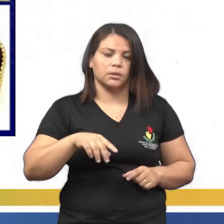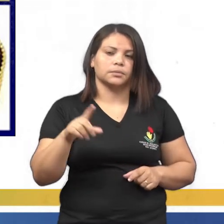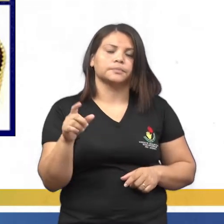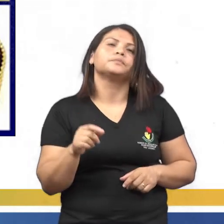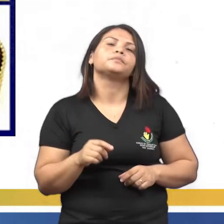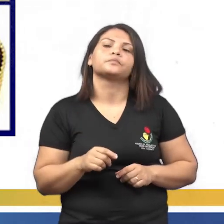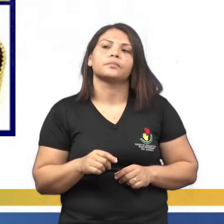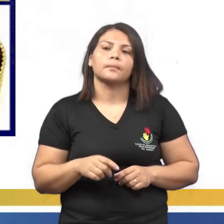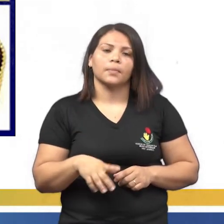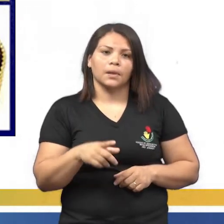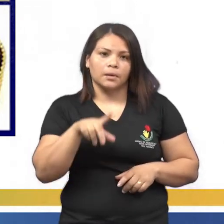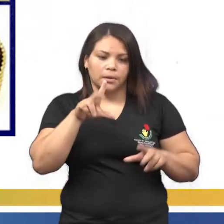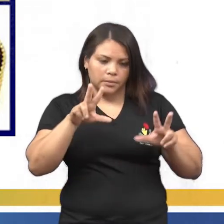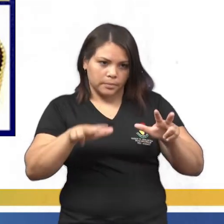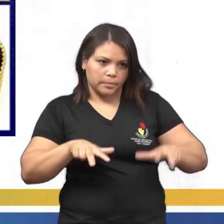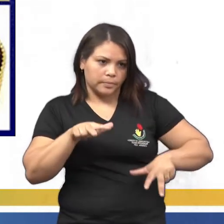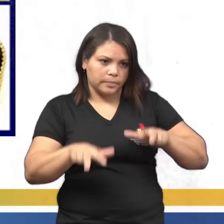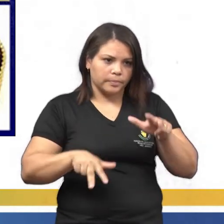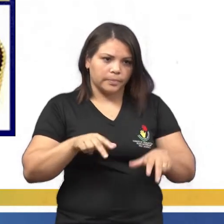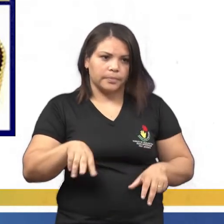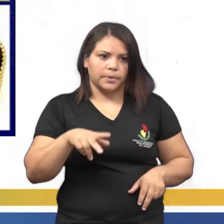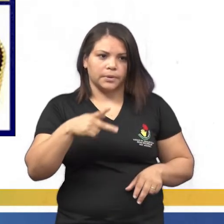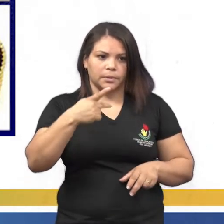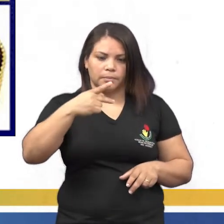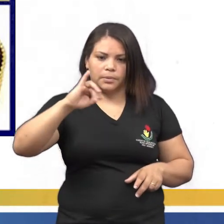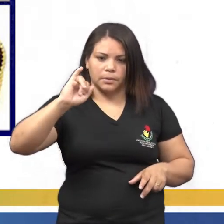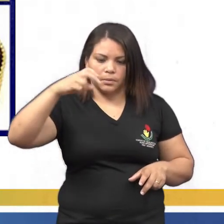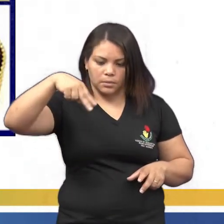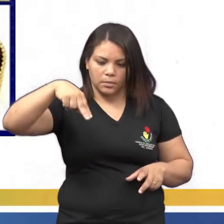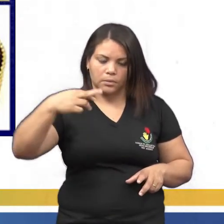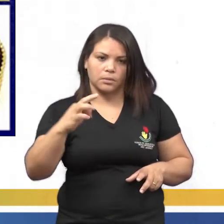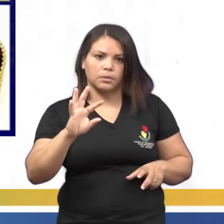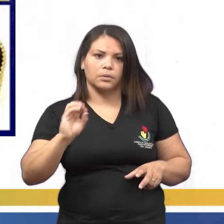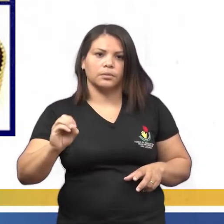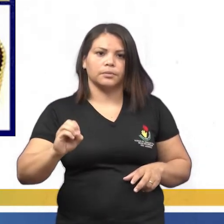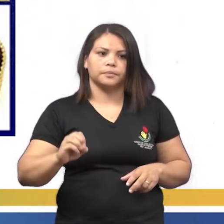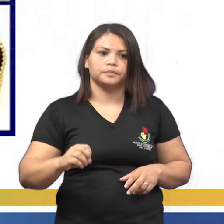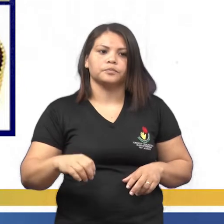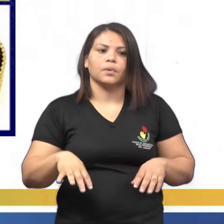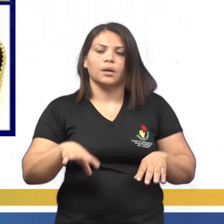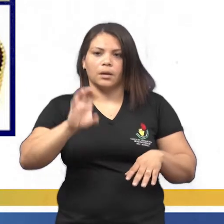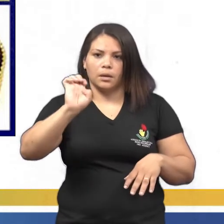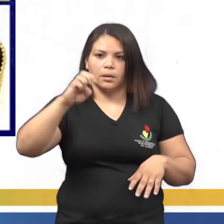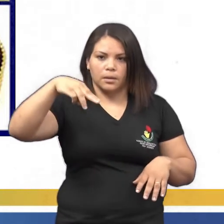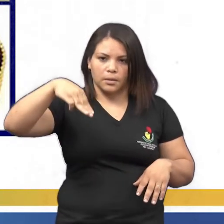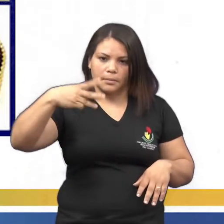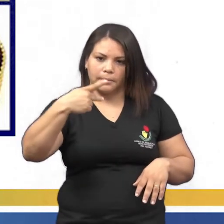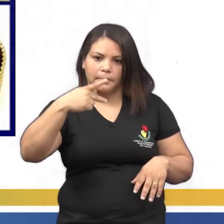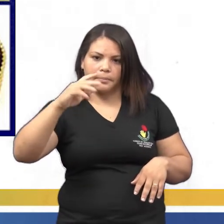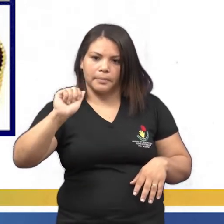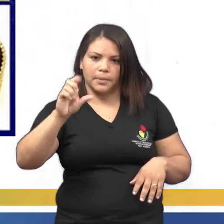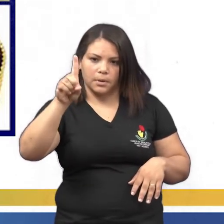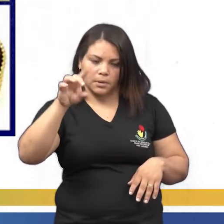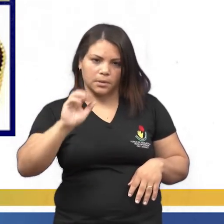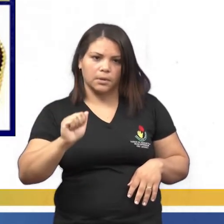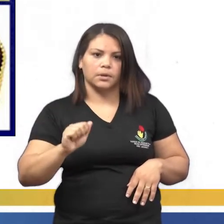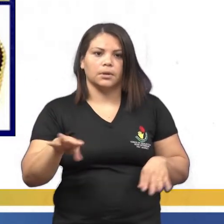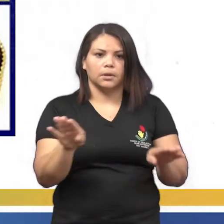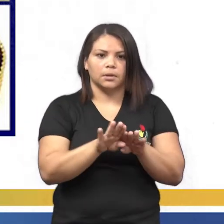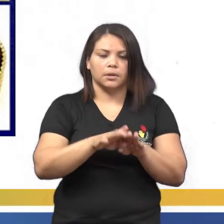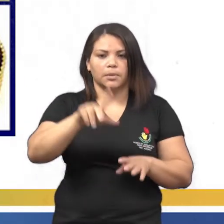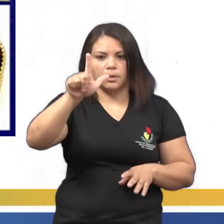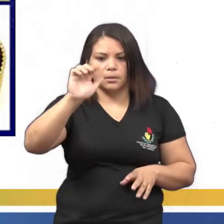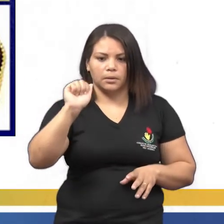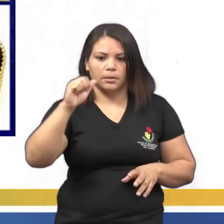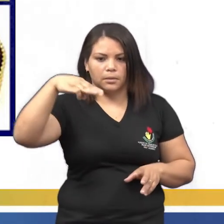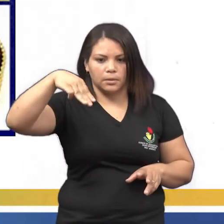B. Pinto segue o mesmo ritmo, né? Empada e lâmpada, né? A gente já tinha trabalhado essas palavras agora